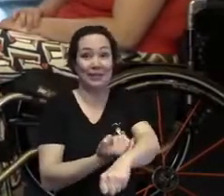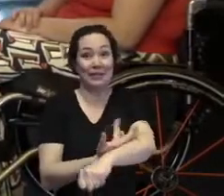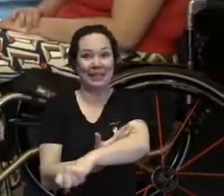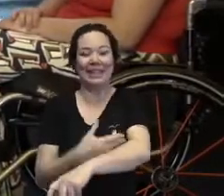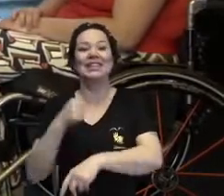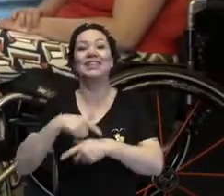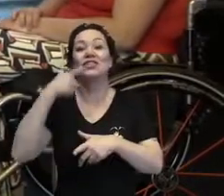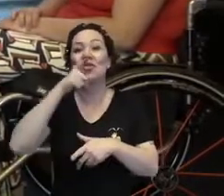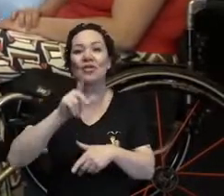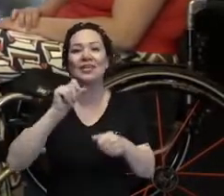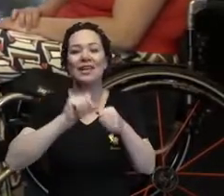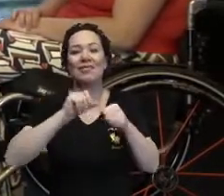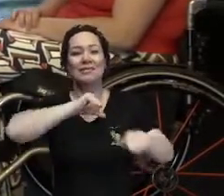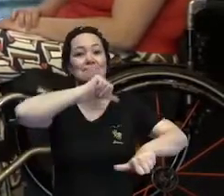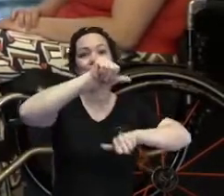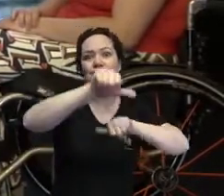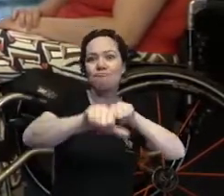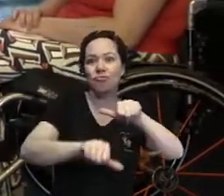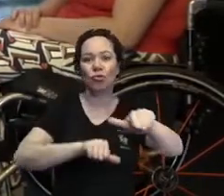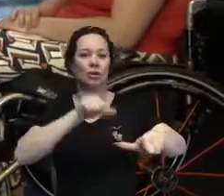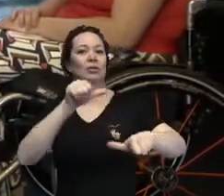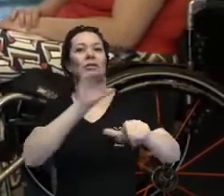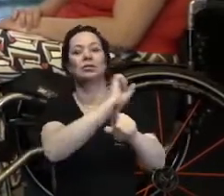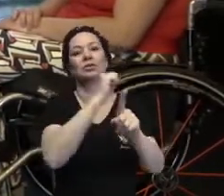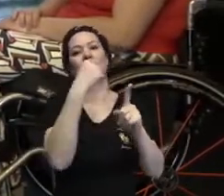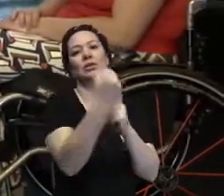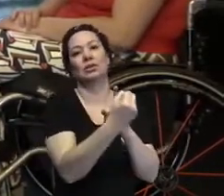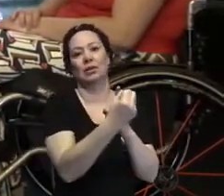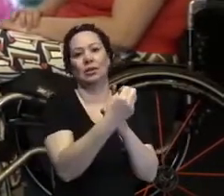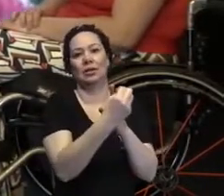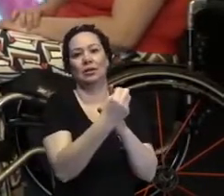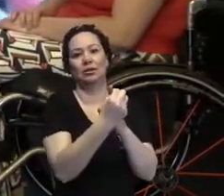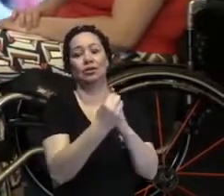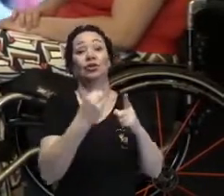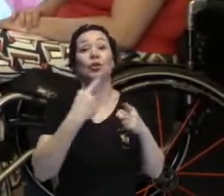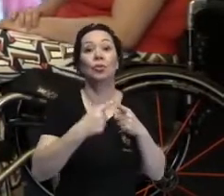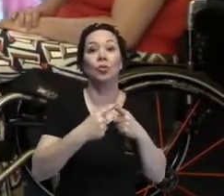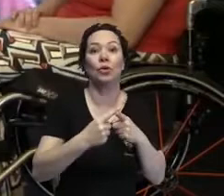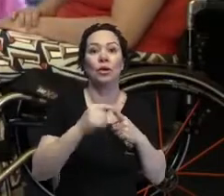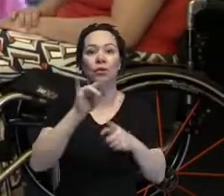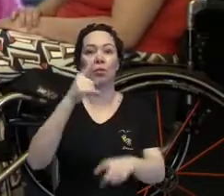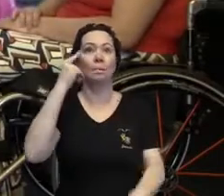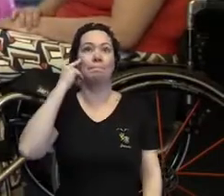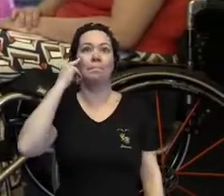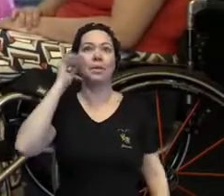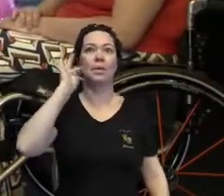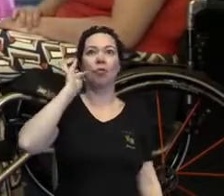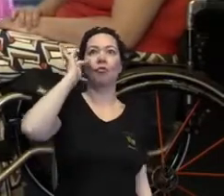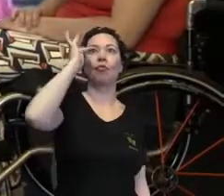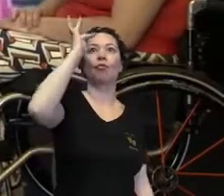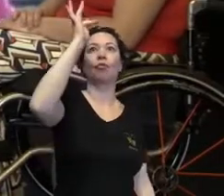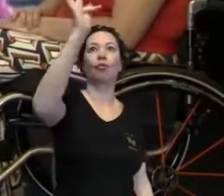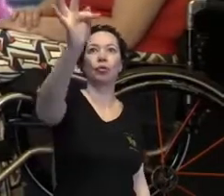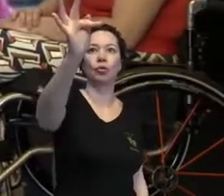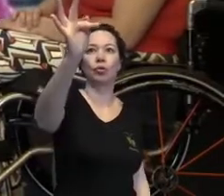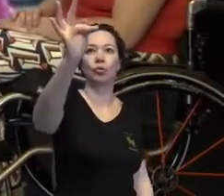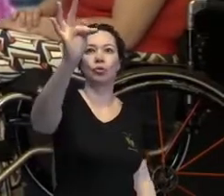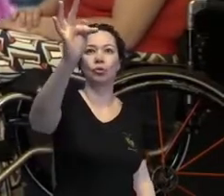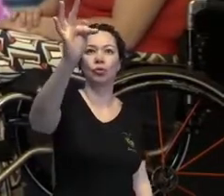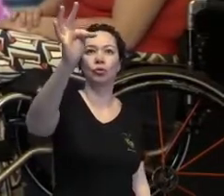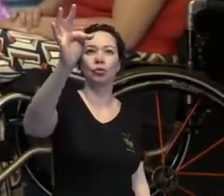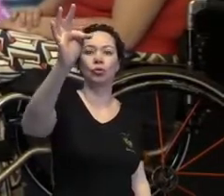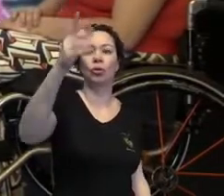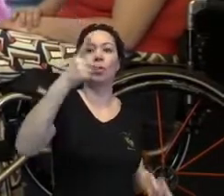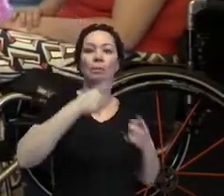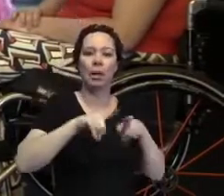fazer uma grande transformação, porque às vezes a gente irá lá longe e a gente não para para pensar